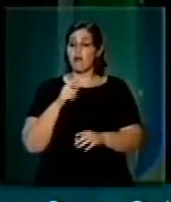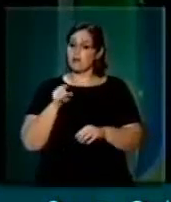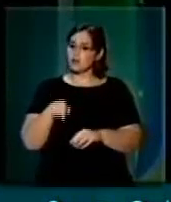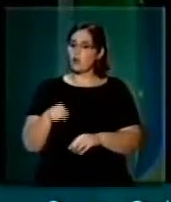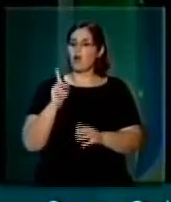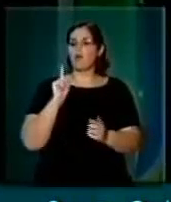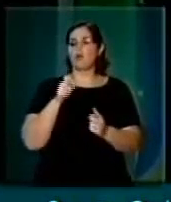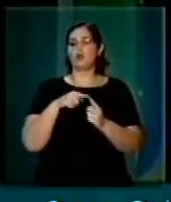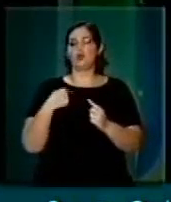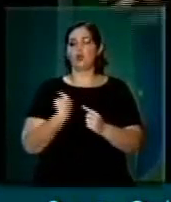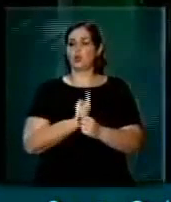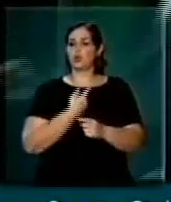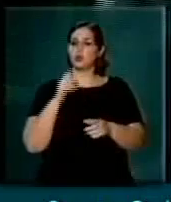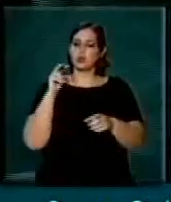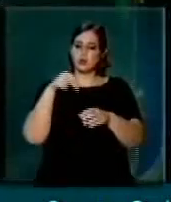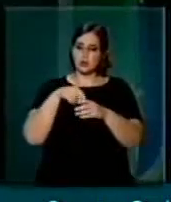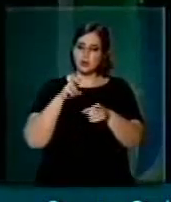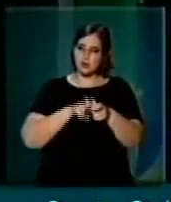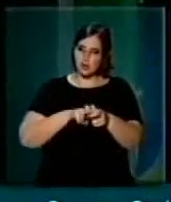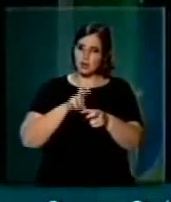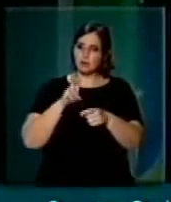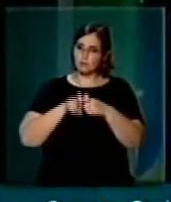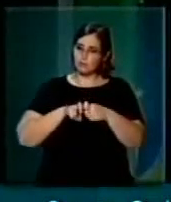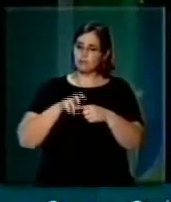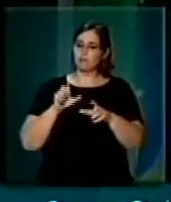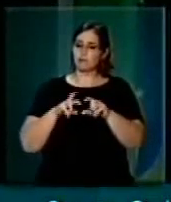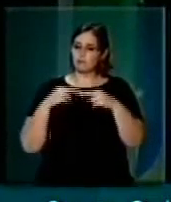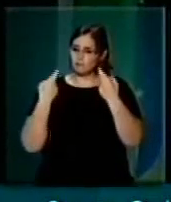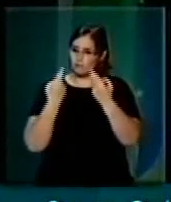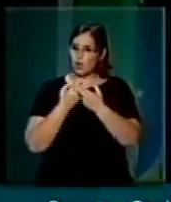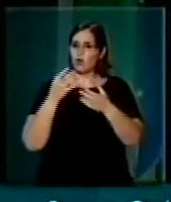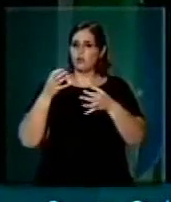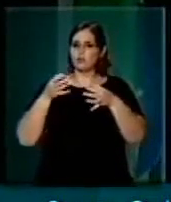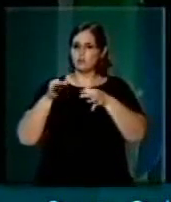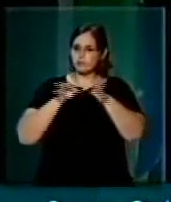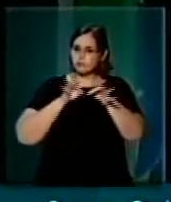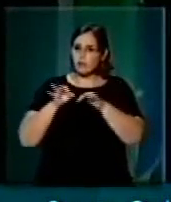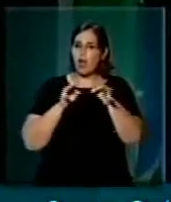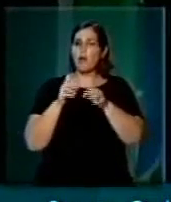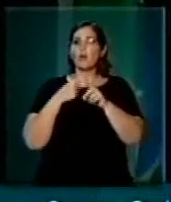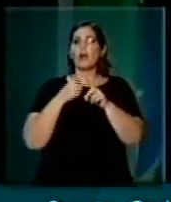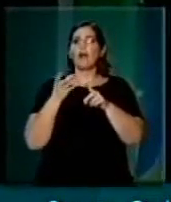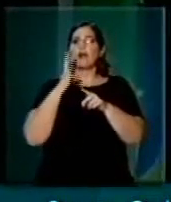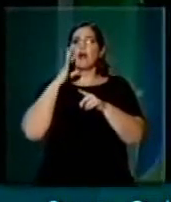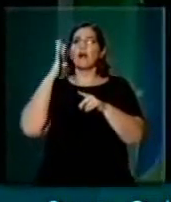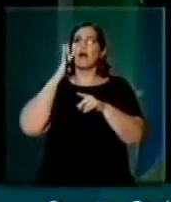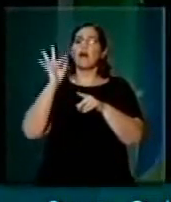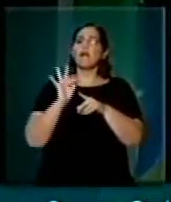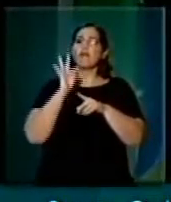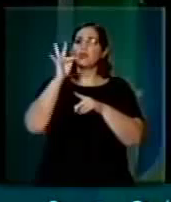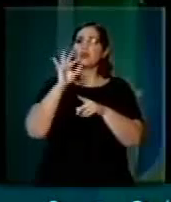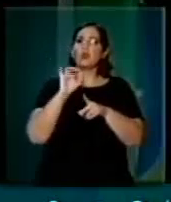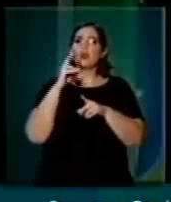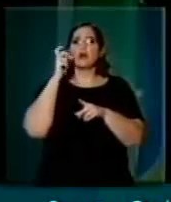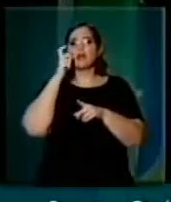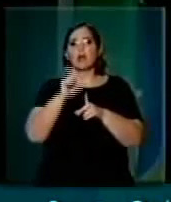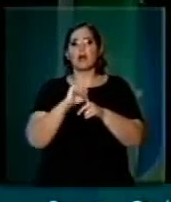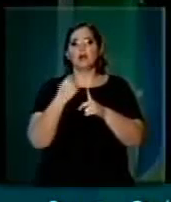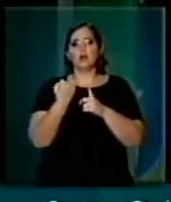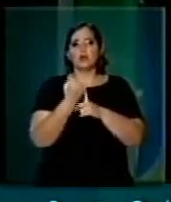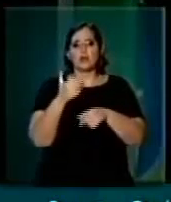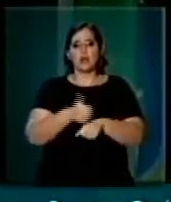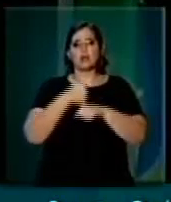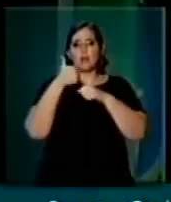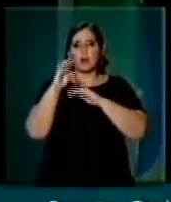nós estarmos olhando para o futuro, olhando para os interesses da sociedade, acima dos interesses